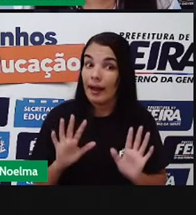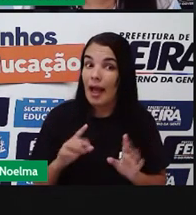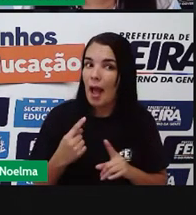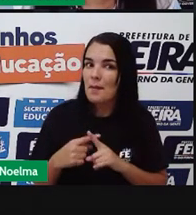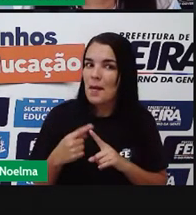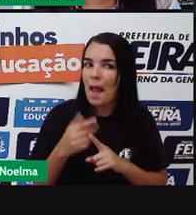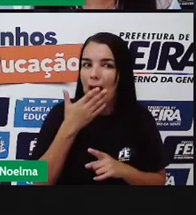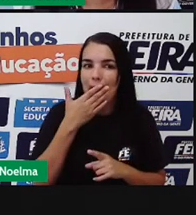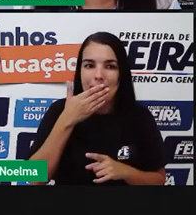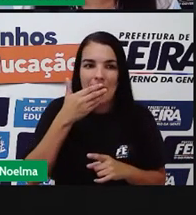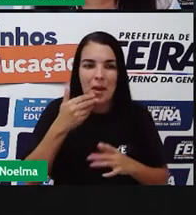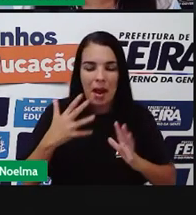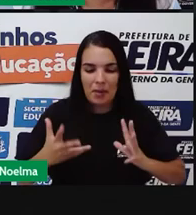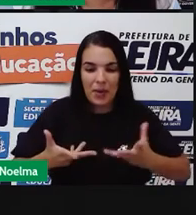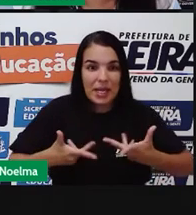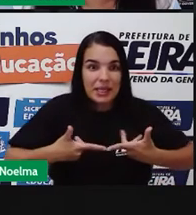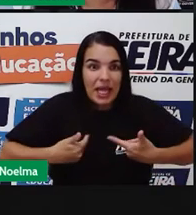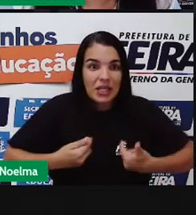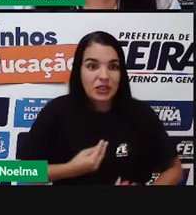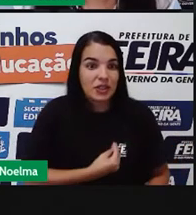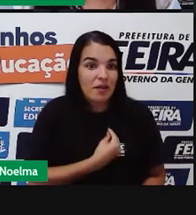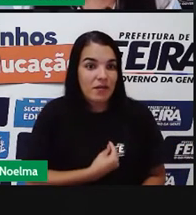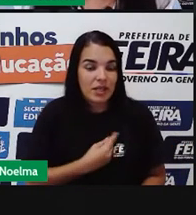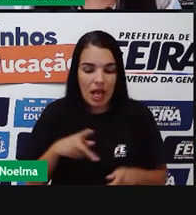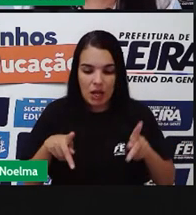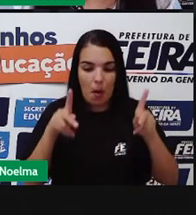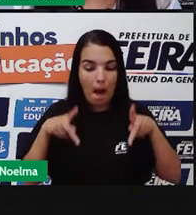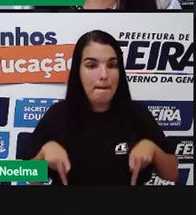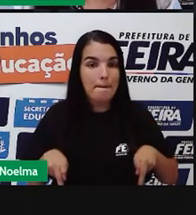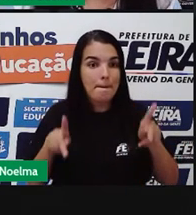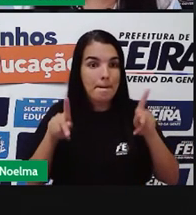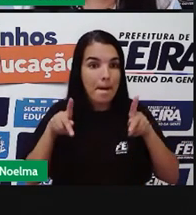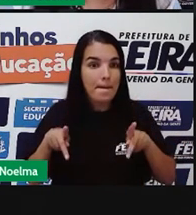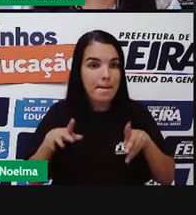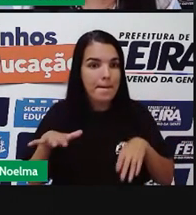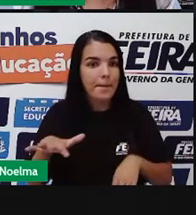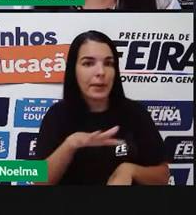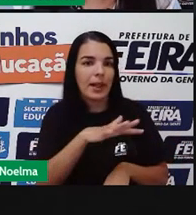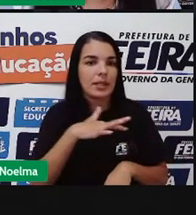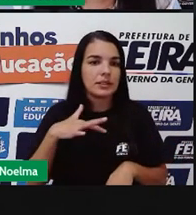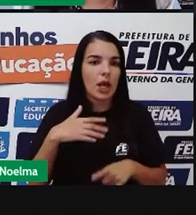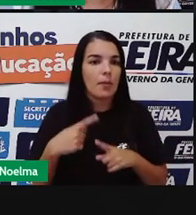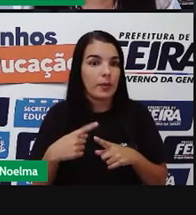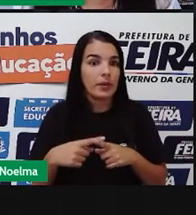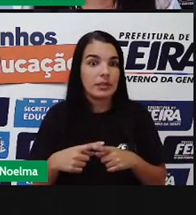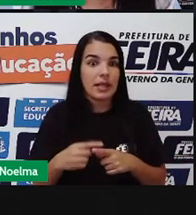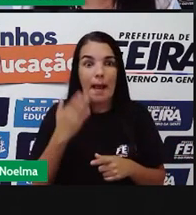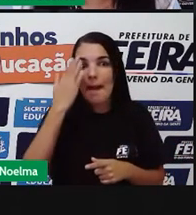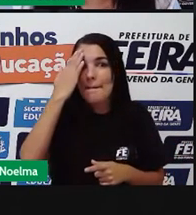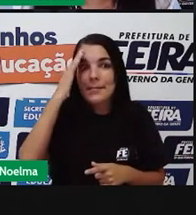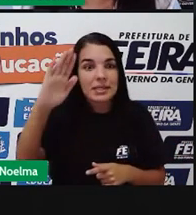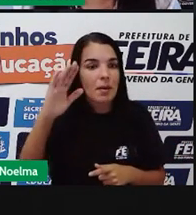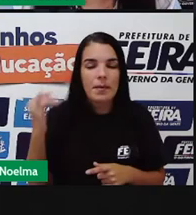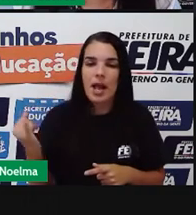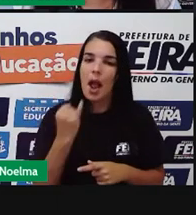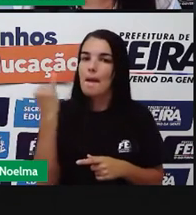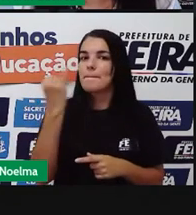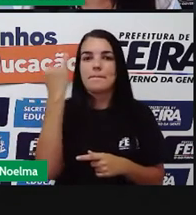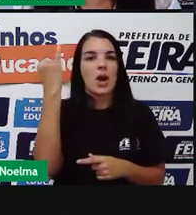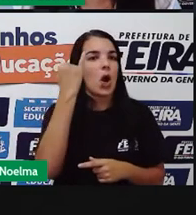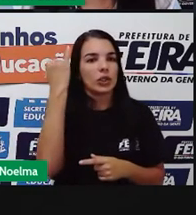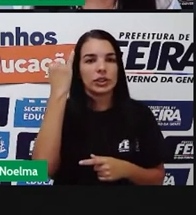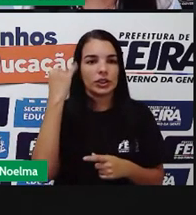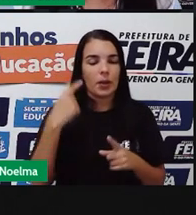a qualidade de vida de uma população. Por isso, ele é extremamente importante, ele